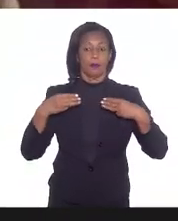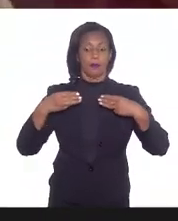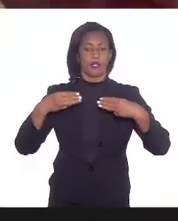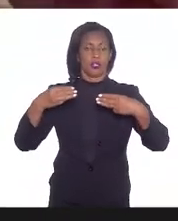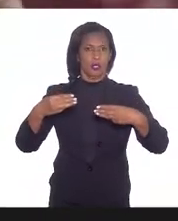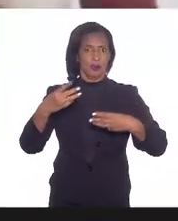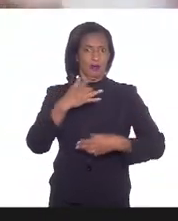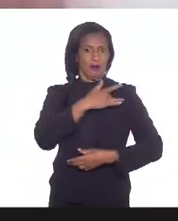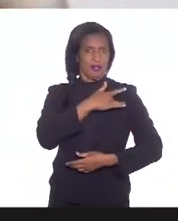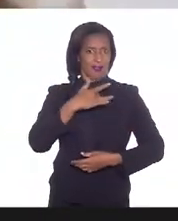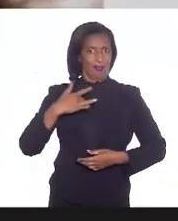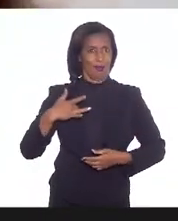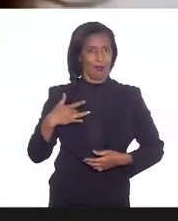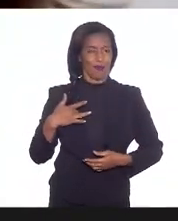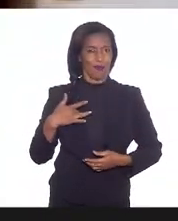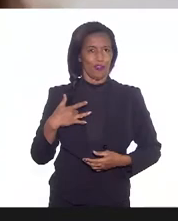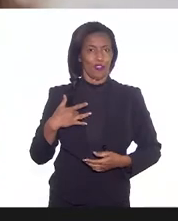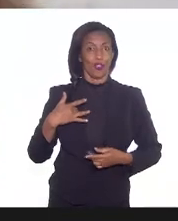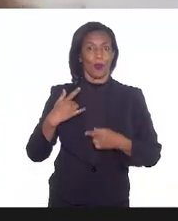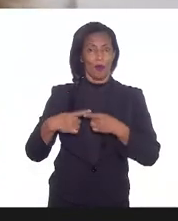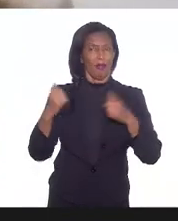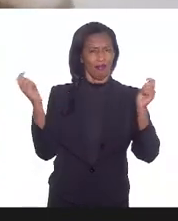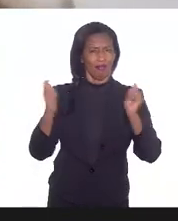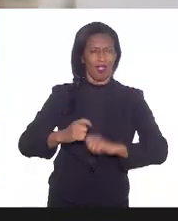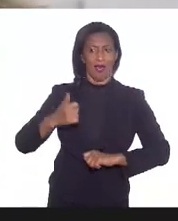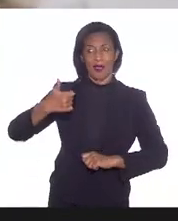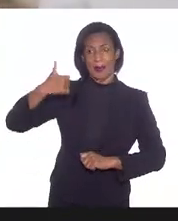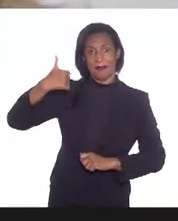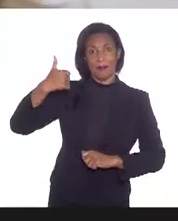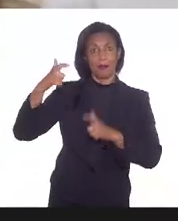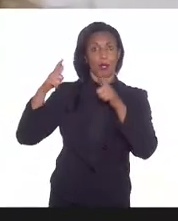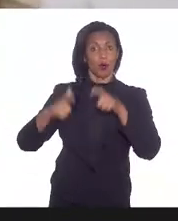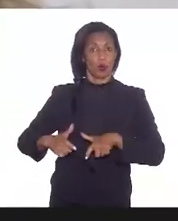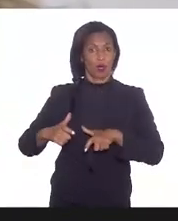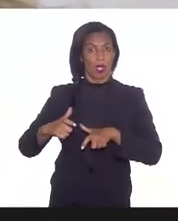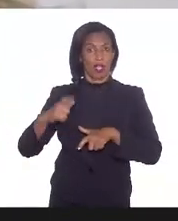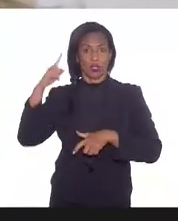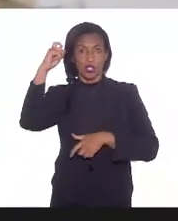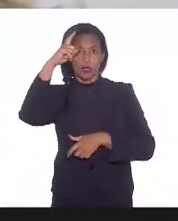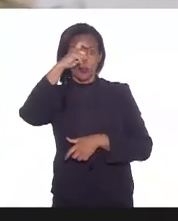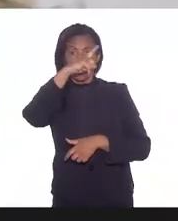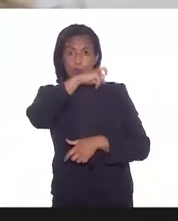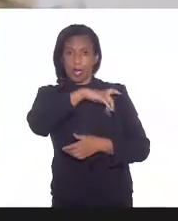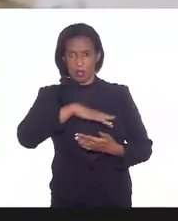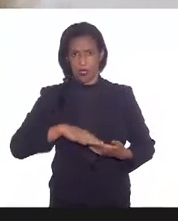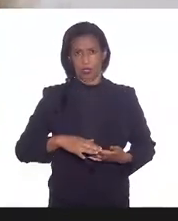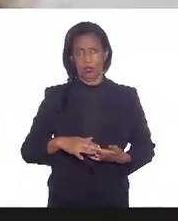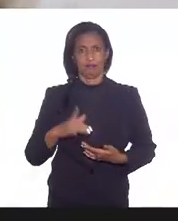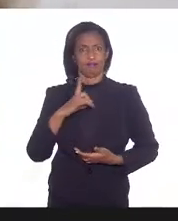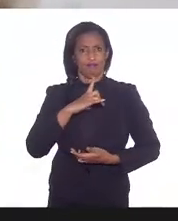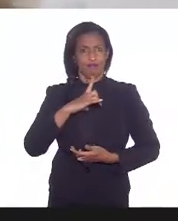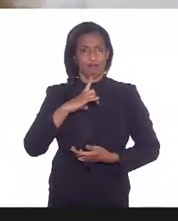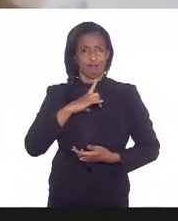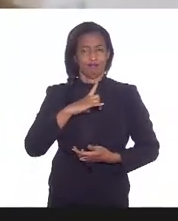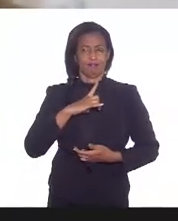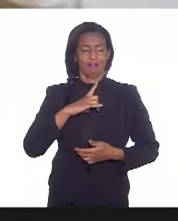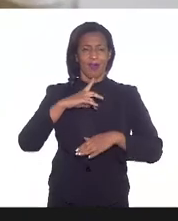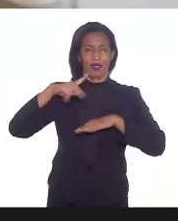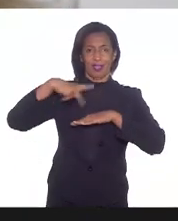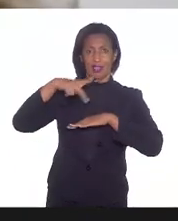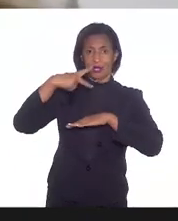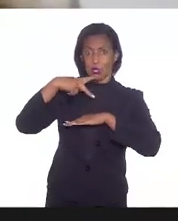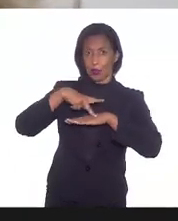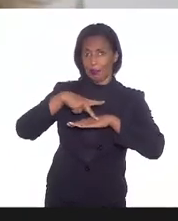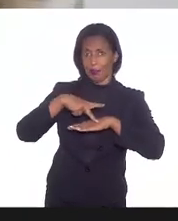vista que é possível em primeiro lugar dificuldades nas estimativas, né, nacionais